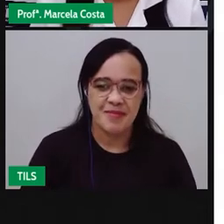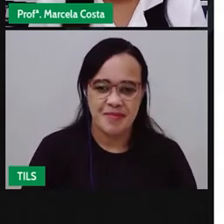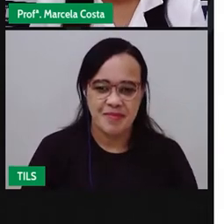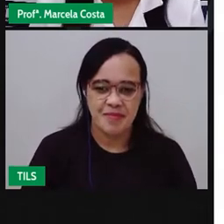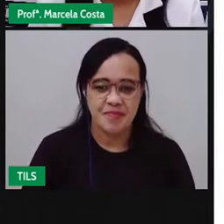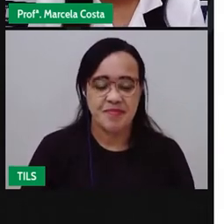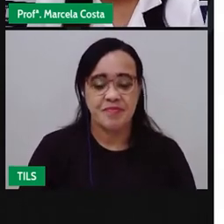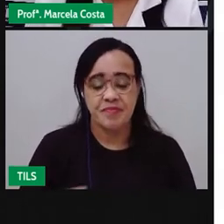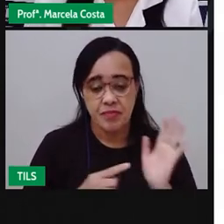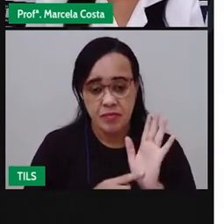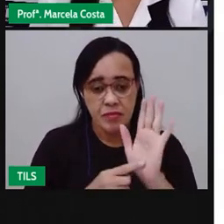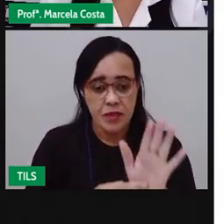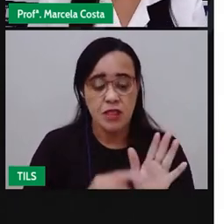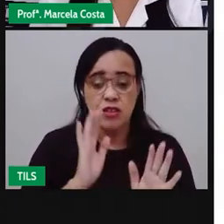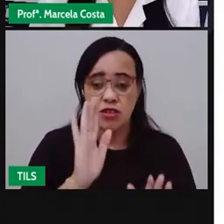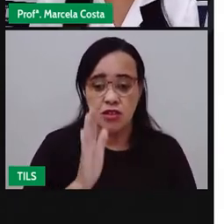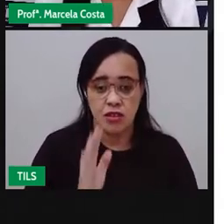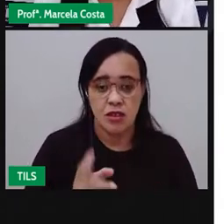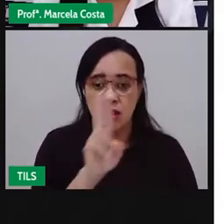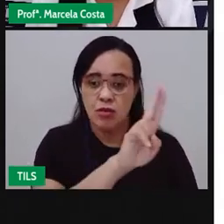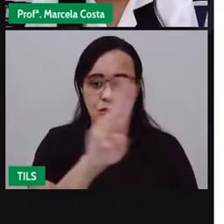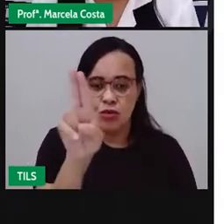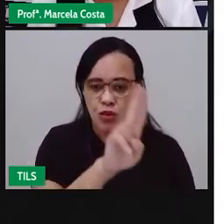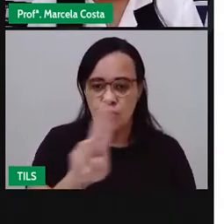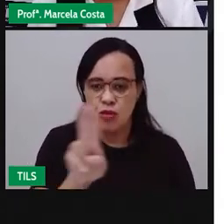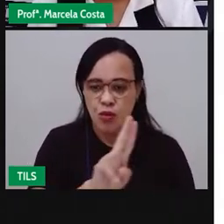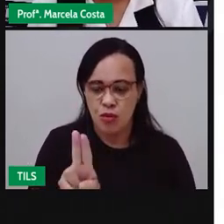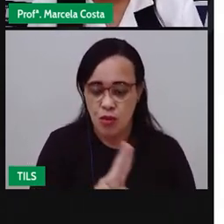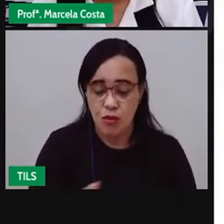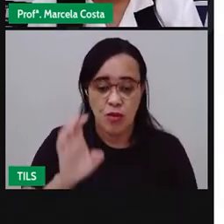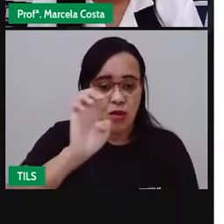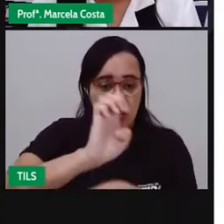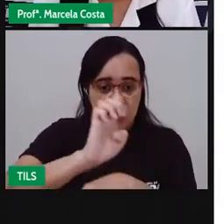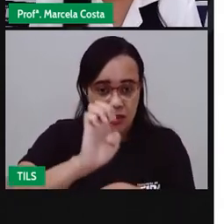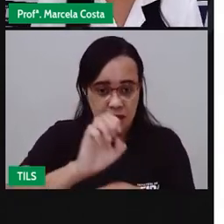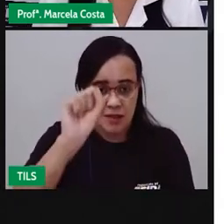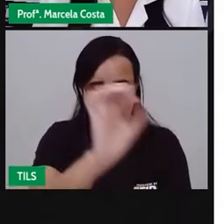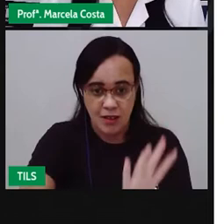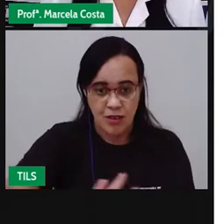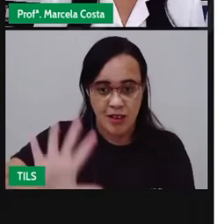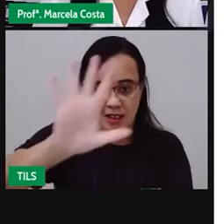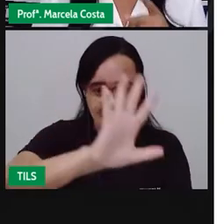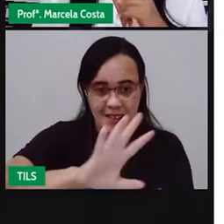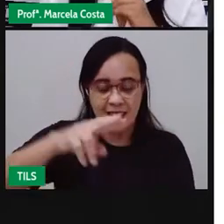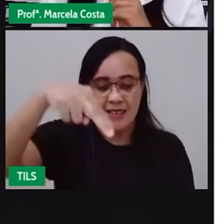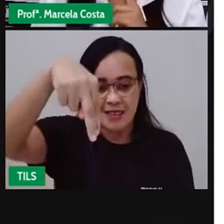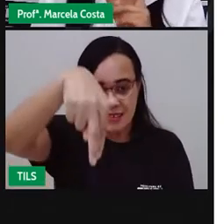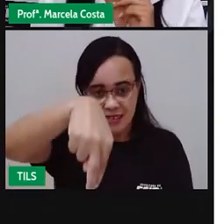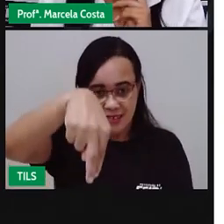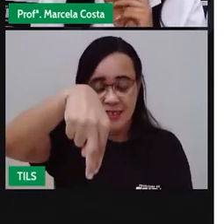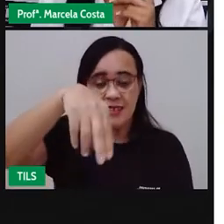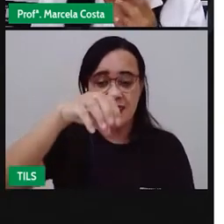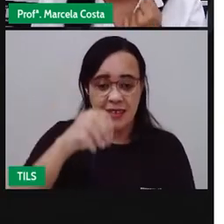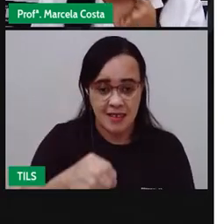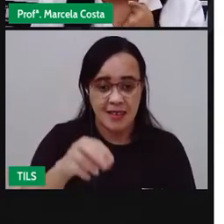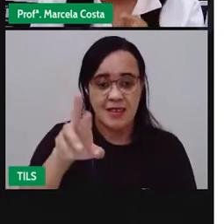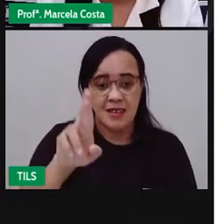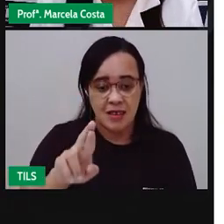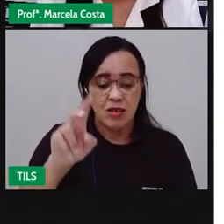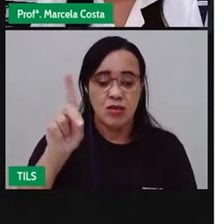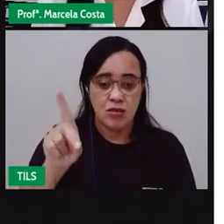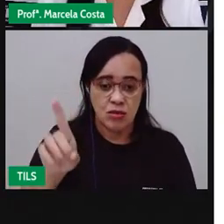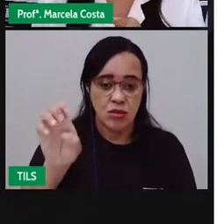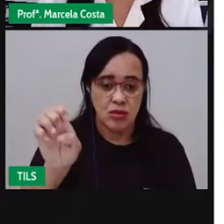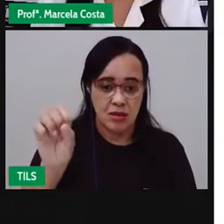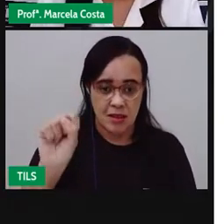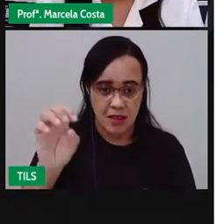Mostrei para vocês os nomes dos estados que compõem a região Nordeste. Agora, eu quero que você me mostre